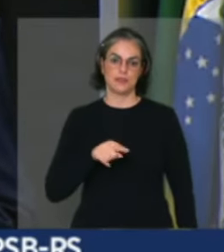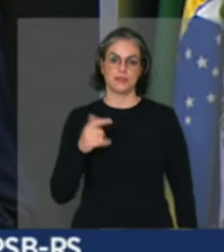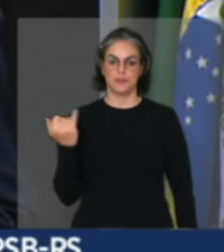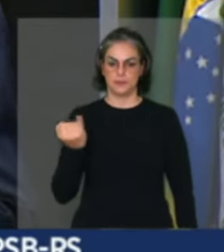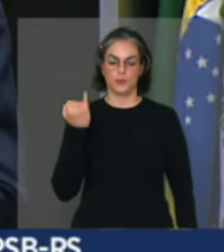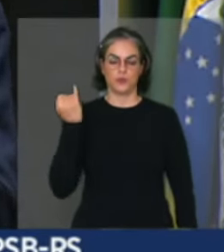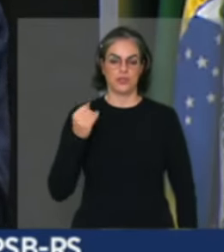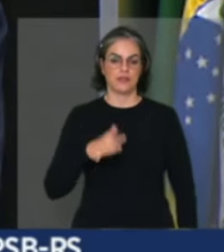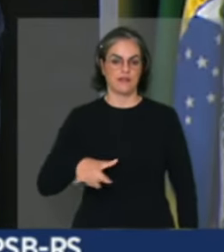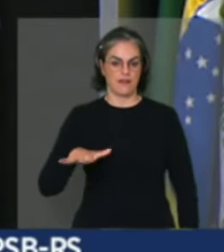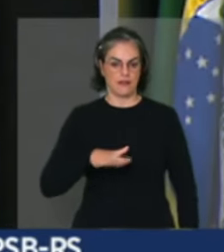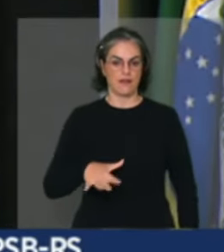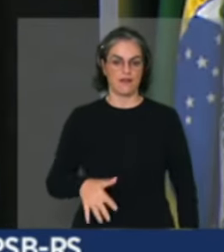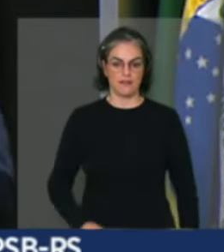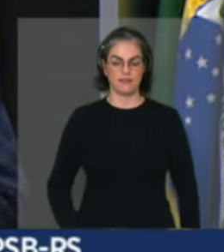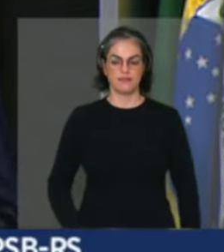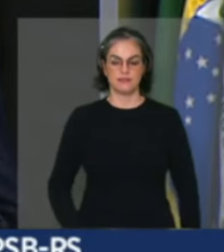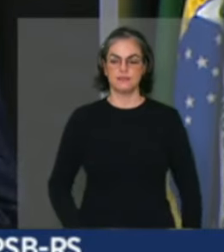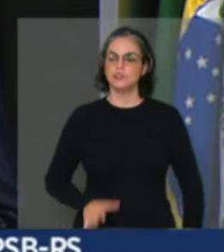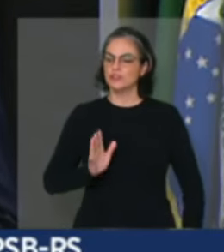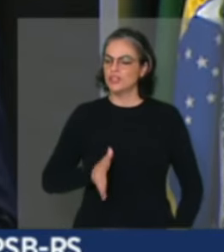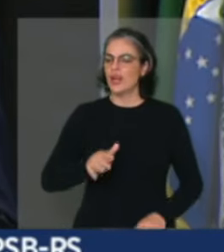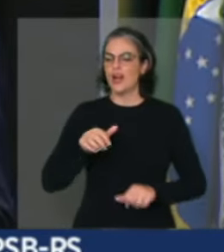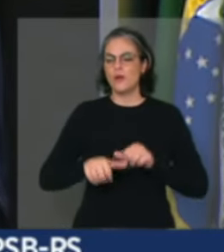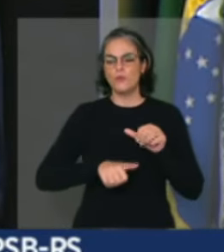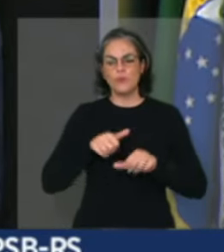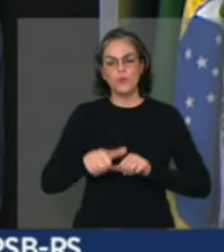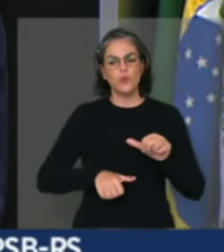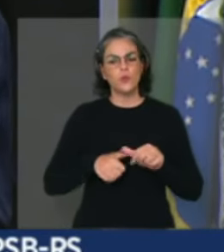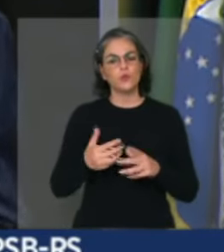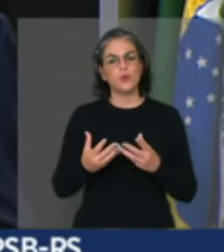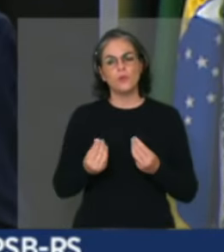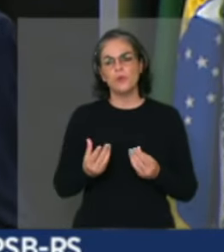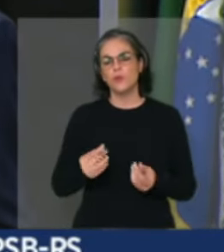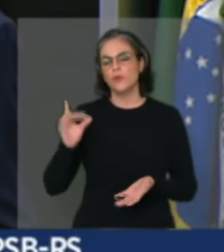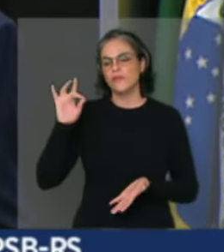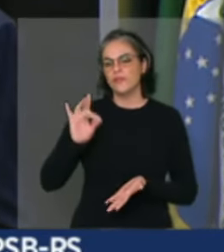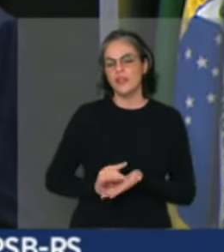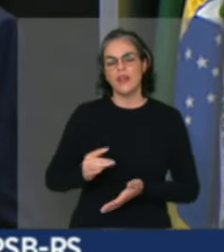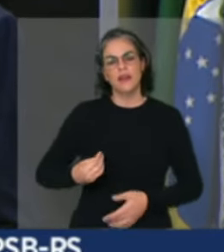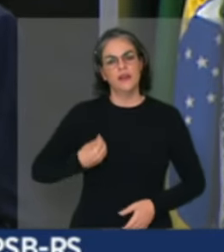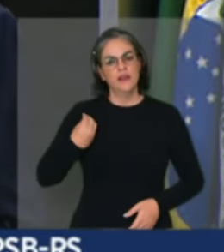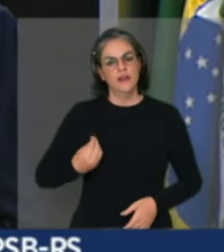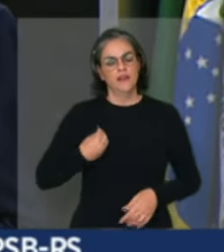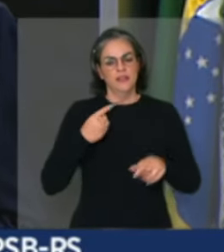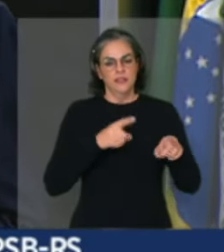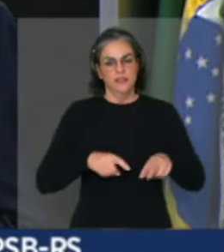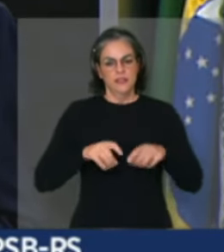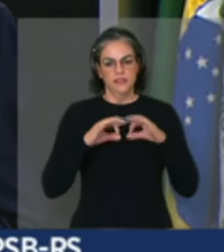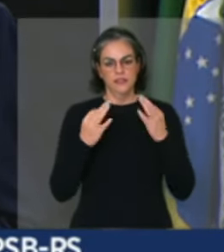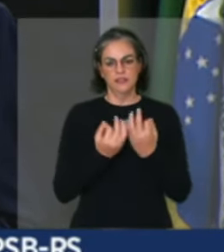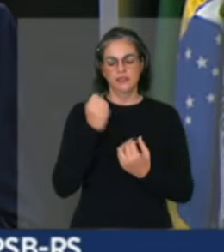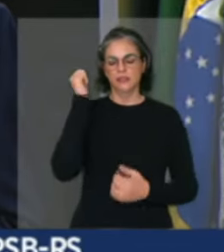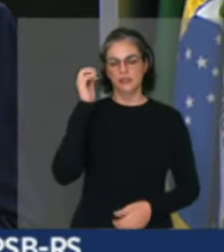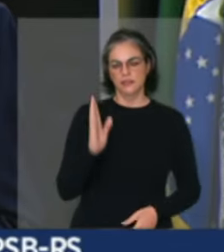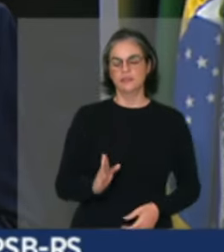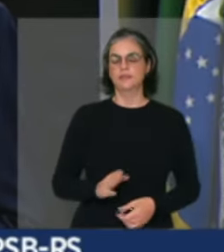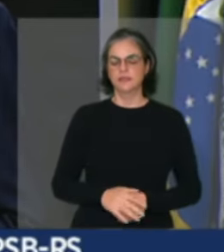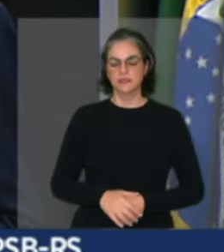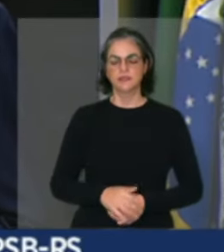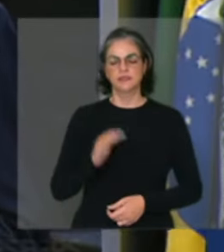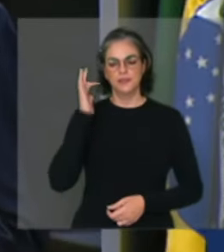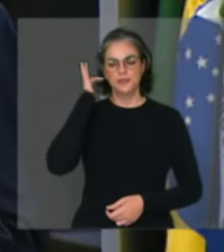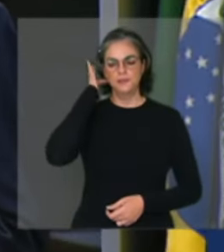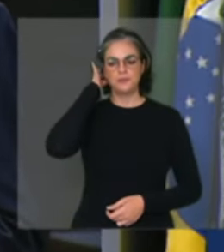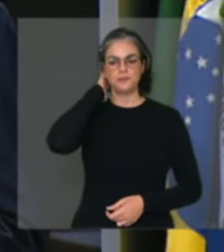segmento que tanto mudou a realidade da nossa agricultura familiar nesse país. Portanto, eu quero concluir